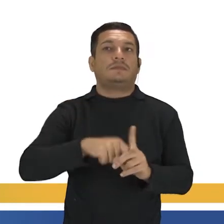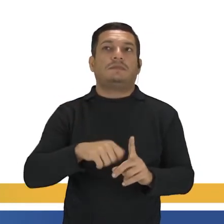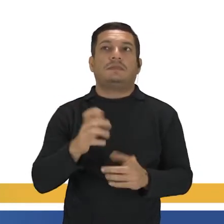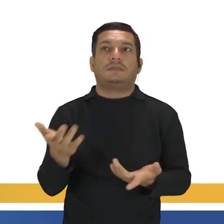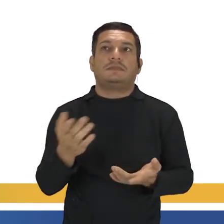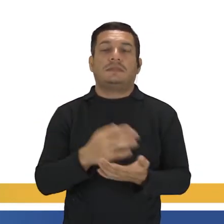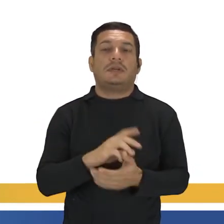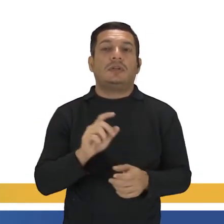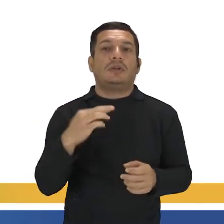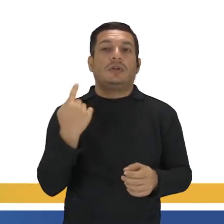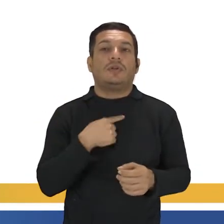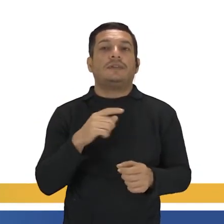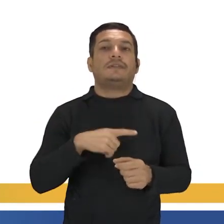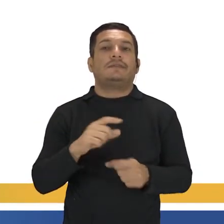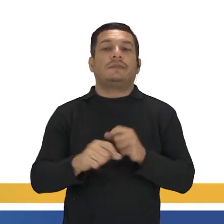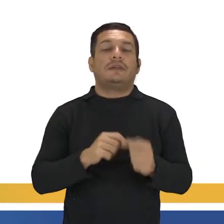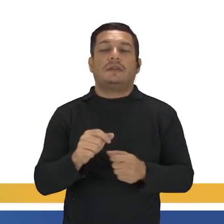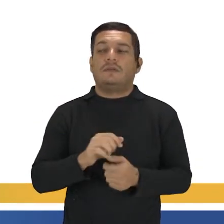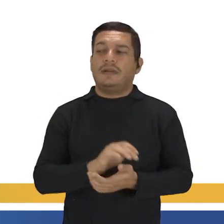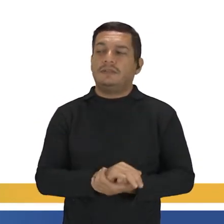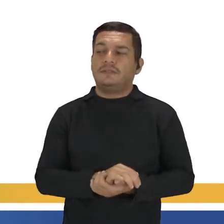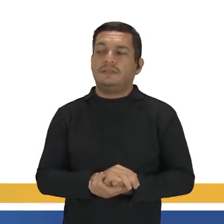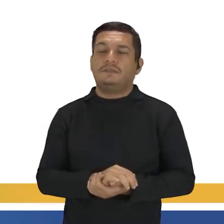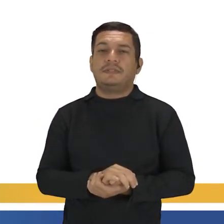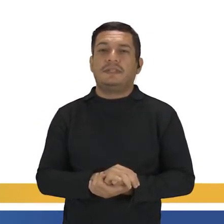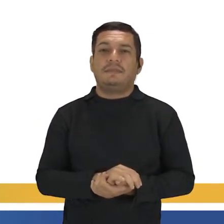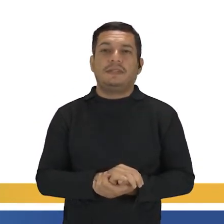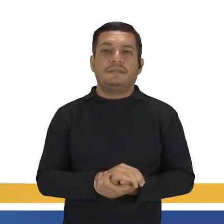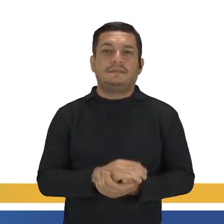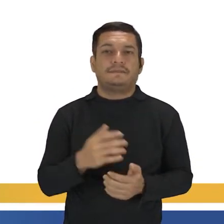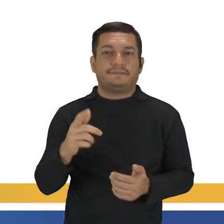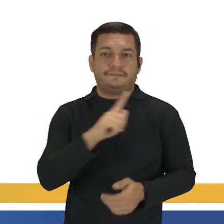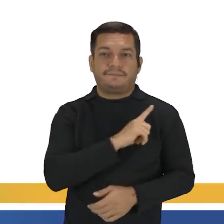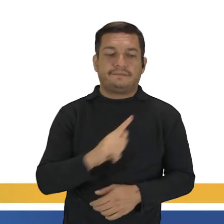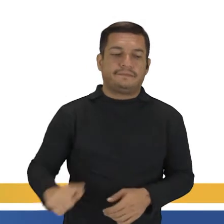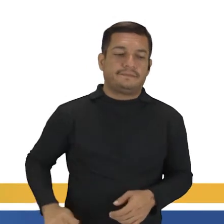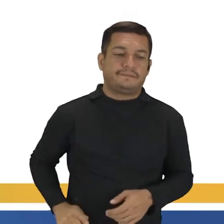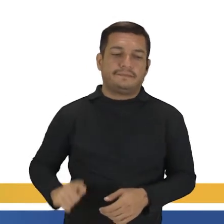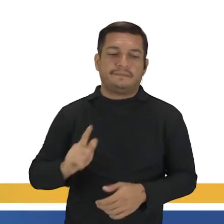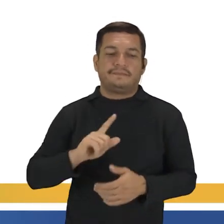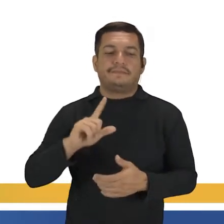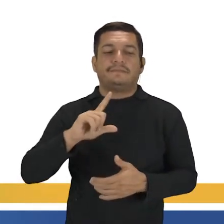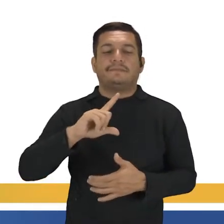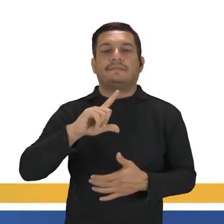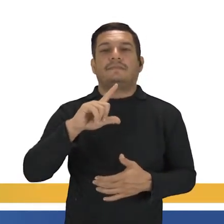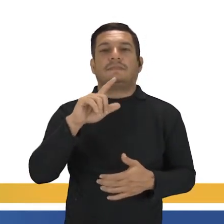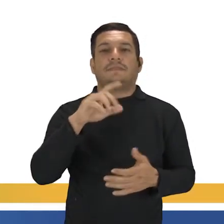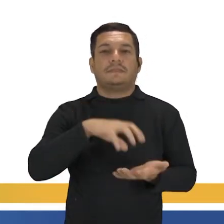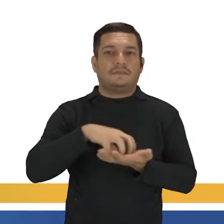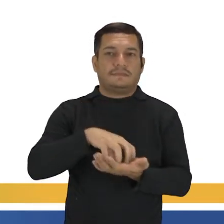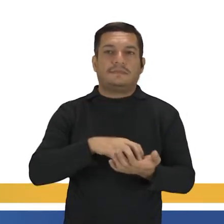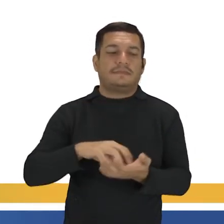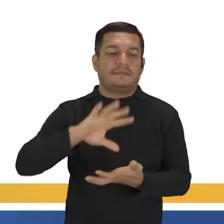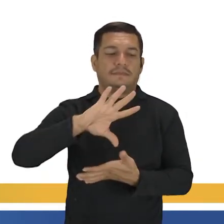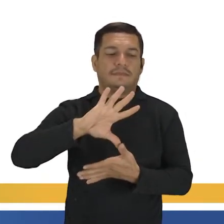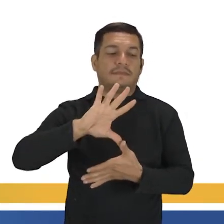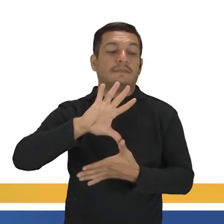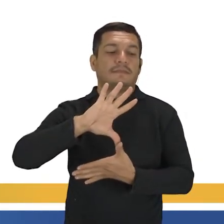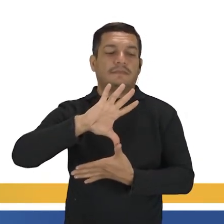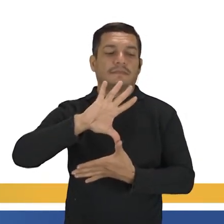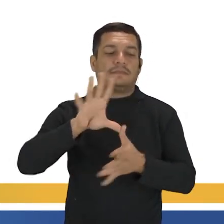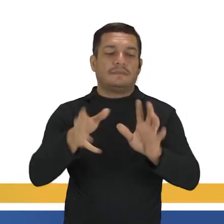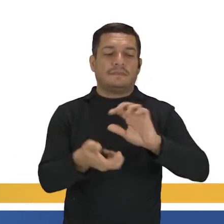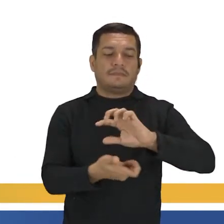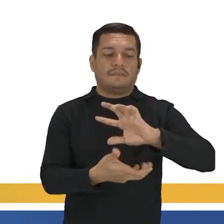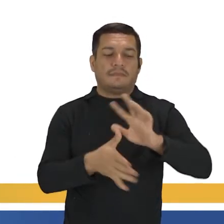Estamos em plena pandemia, né? O governo, as instituições acham melhor a gente não iniciar as aulas ainda.